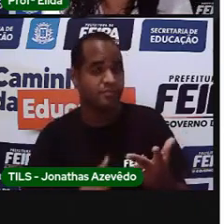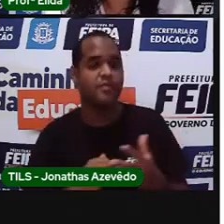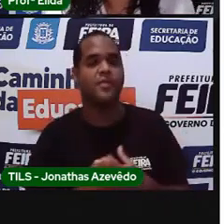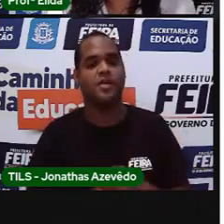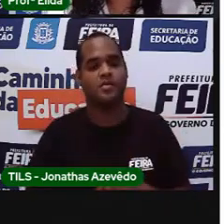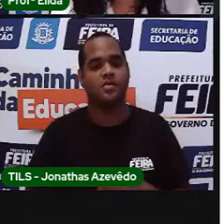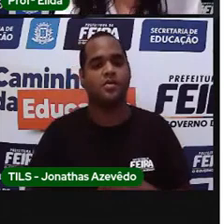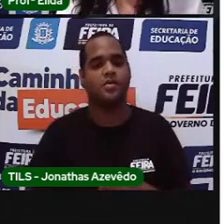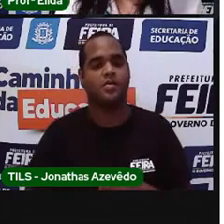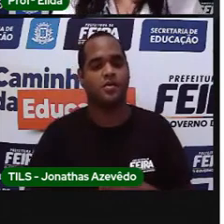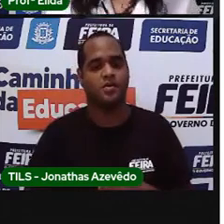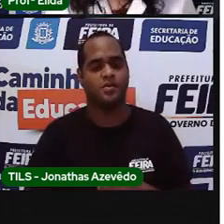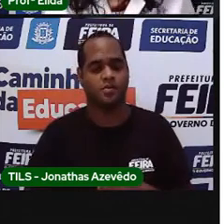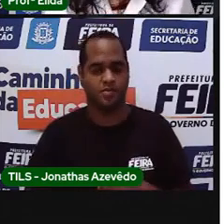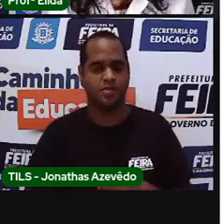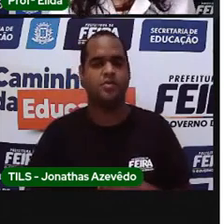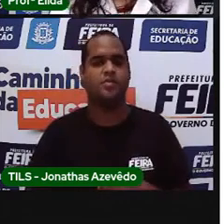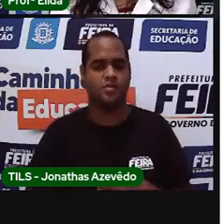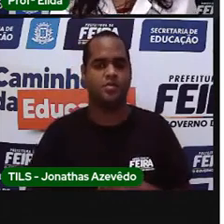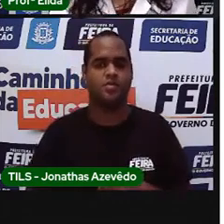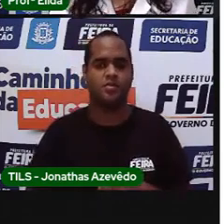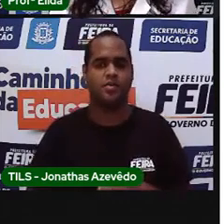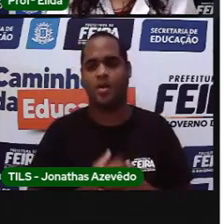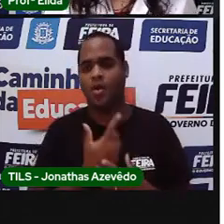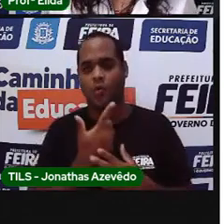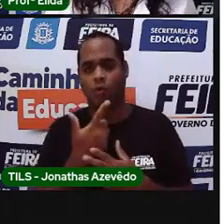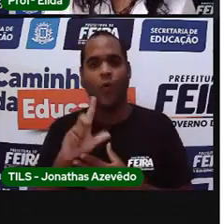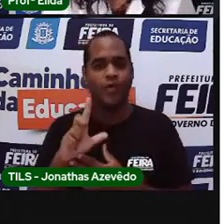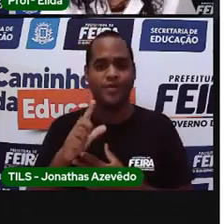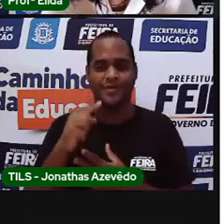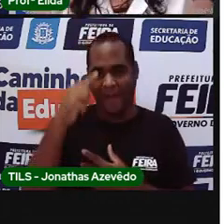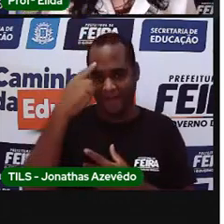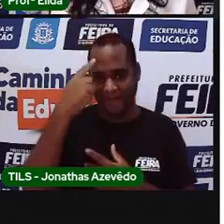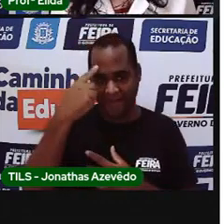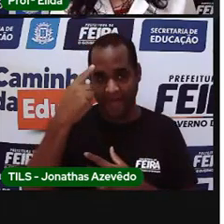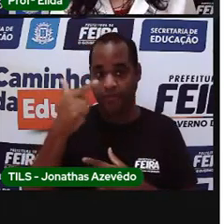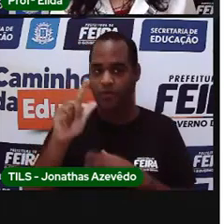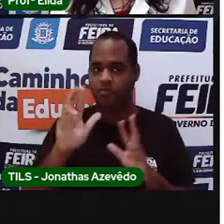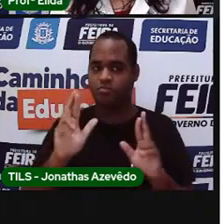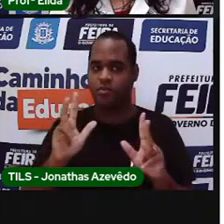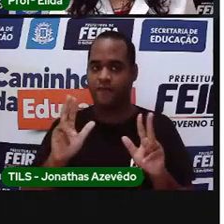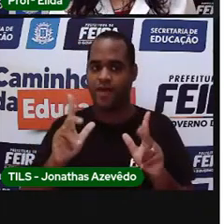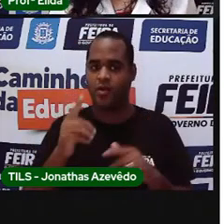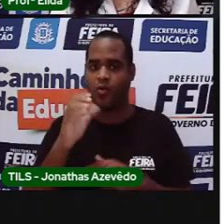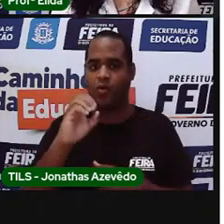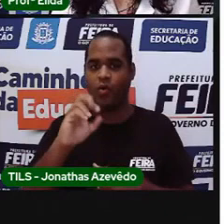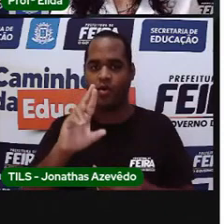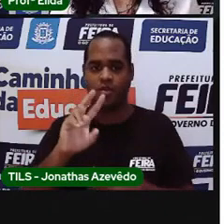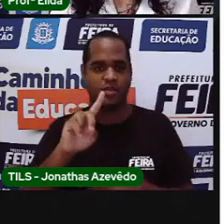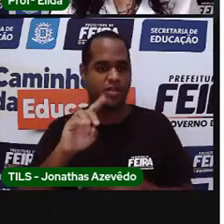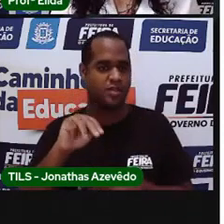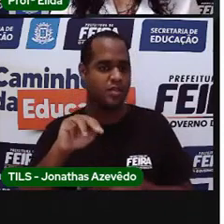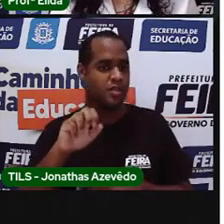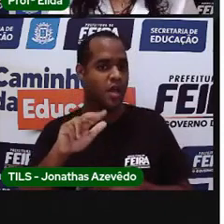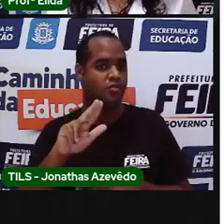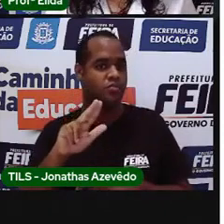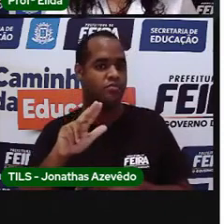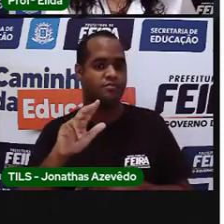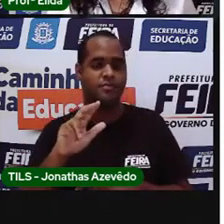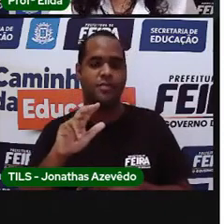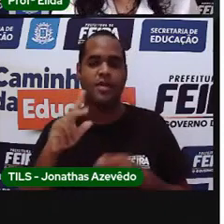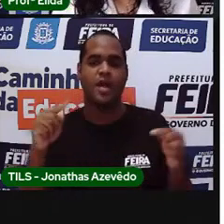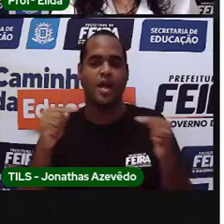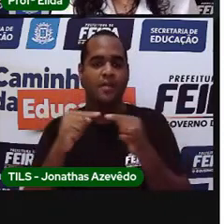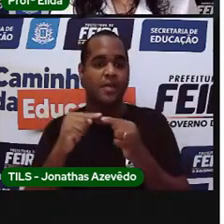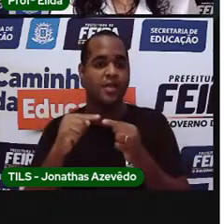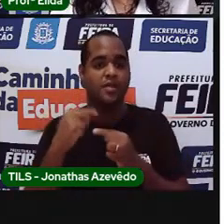coisas. Os números ordinais, eles têm outra função. Ele indica a ordem e